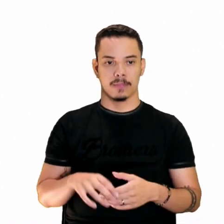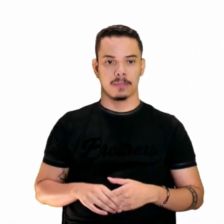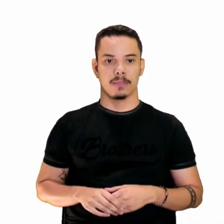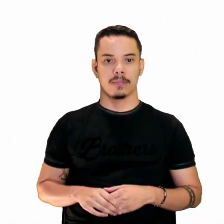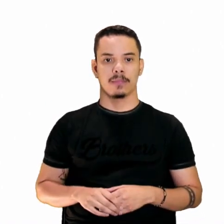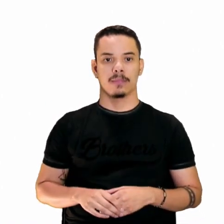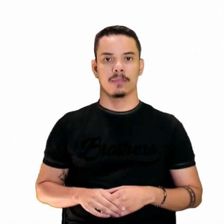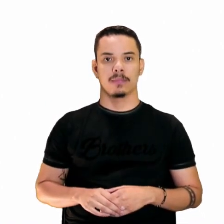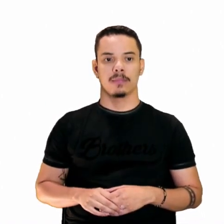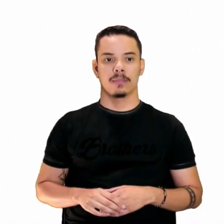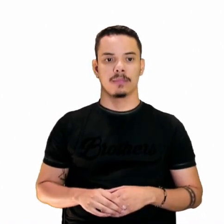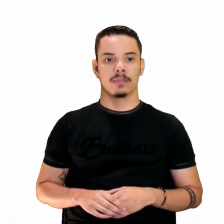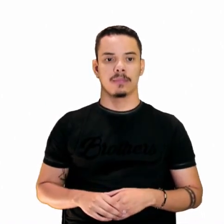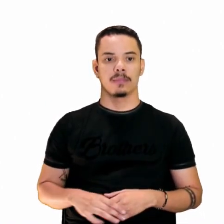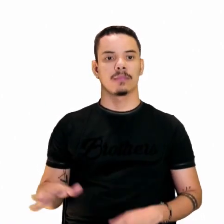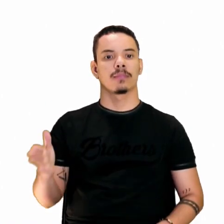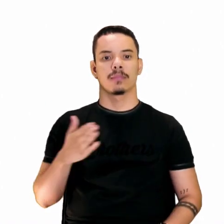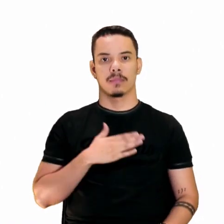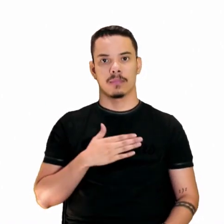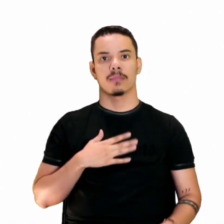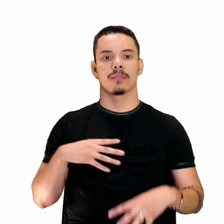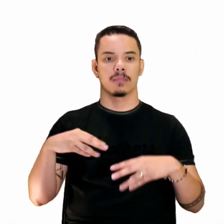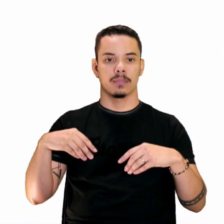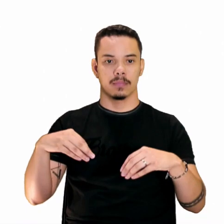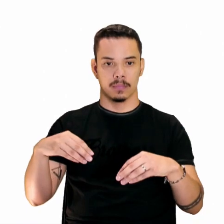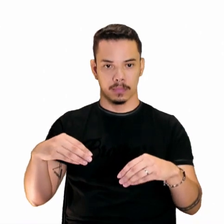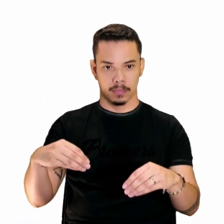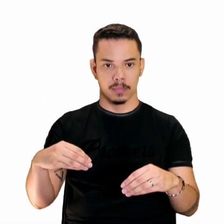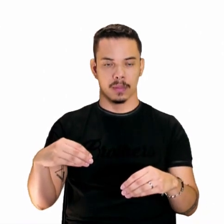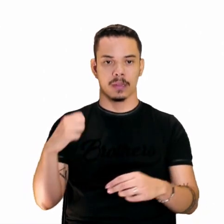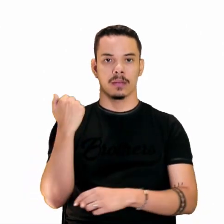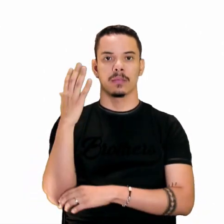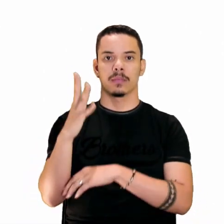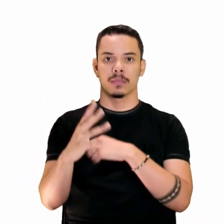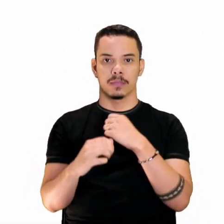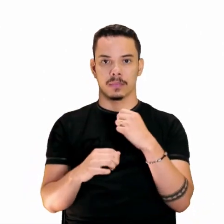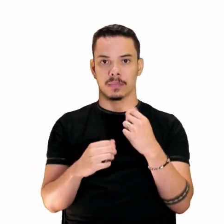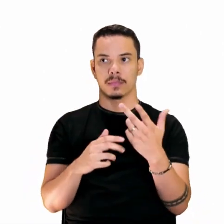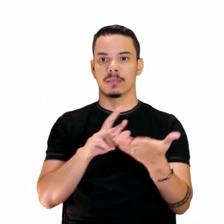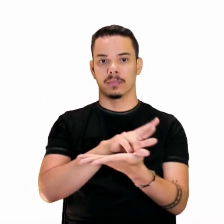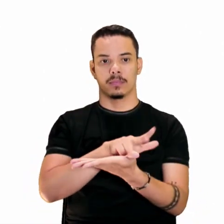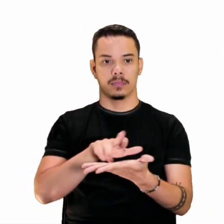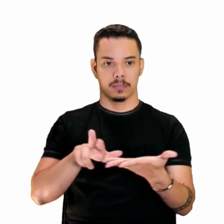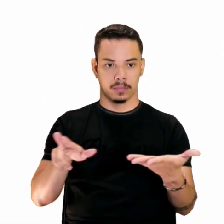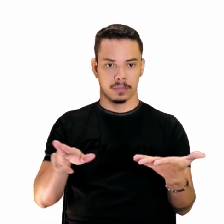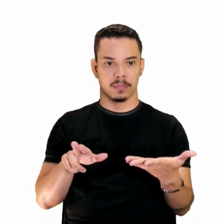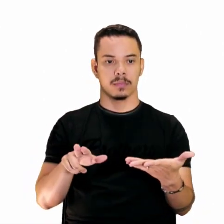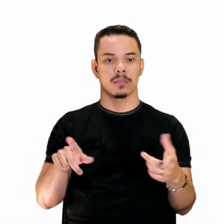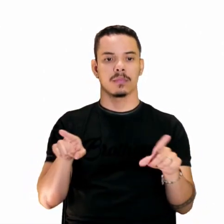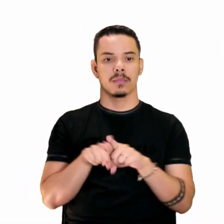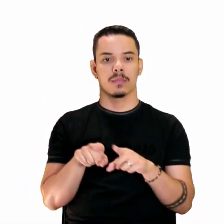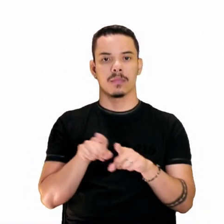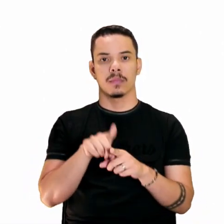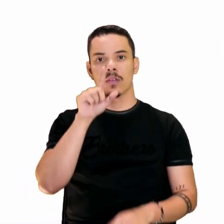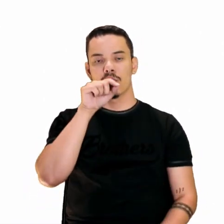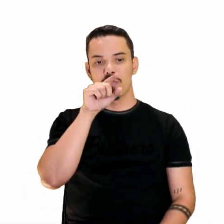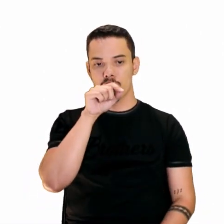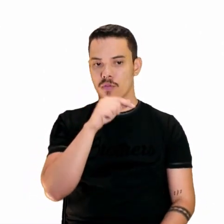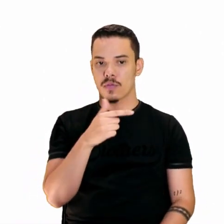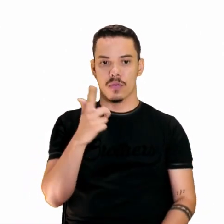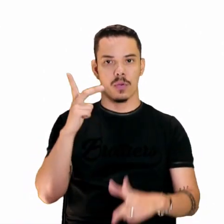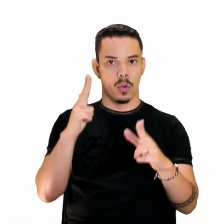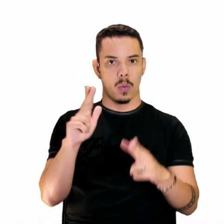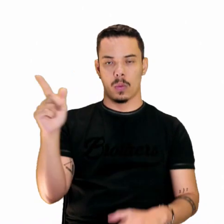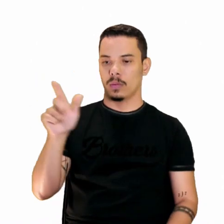Exílio. Minha terra tem palmeiras, onde canta o sabiá. As aves que aqui gojeiam, não